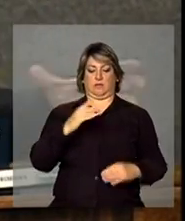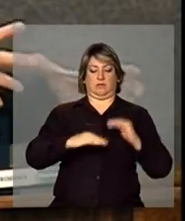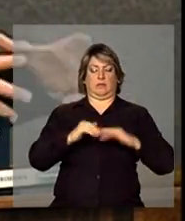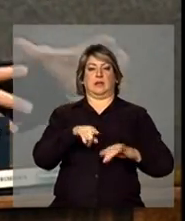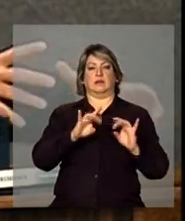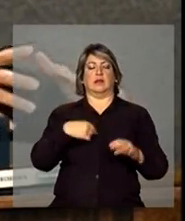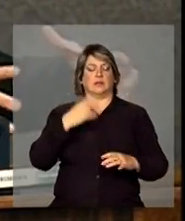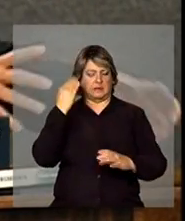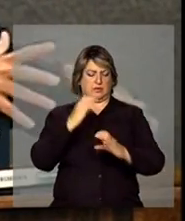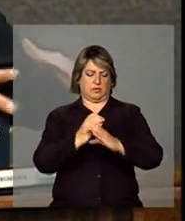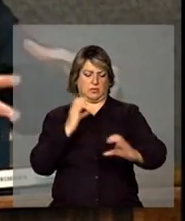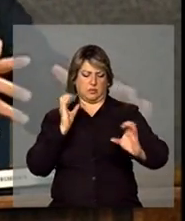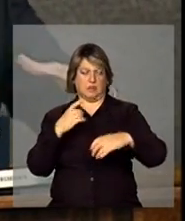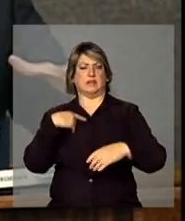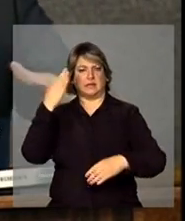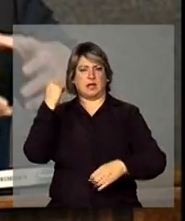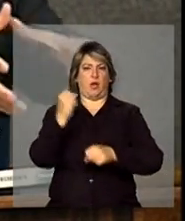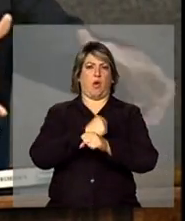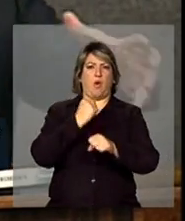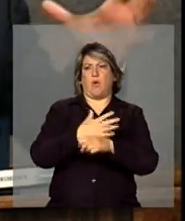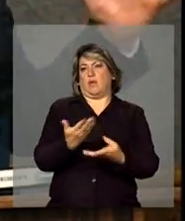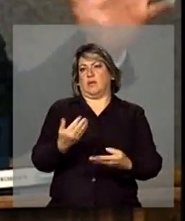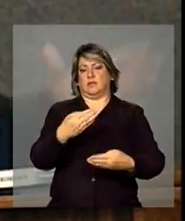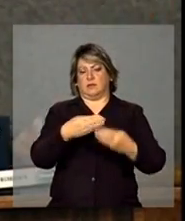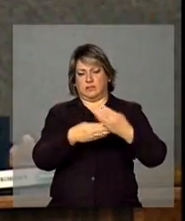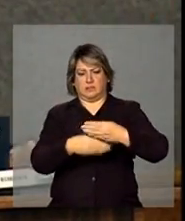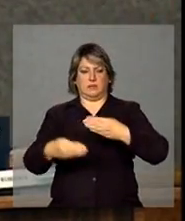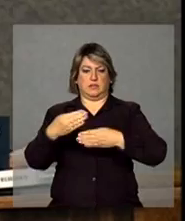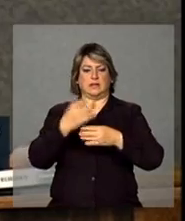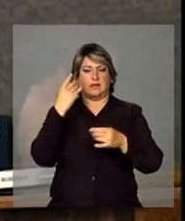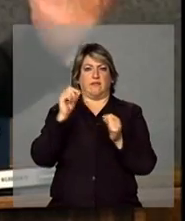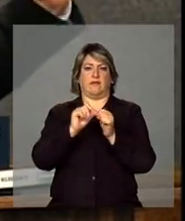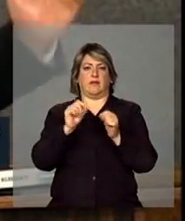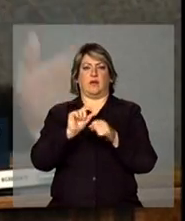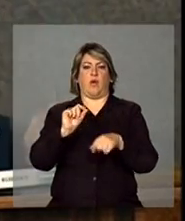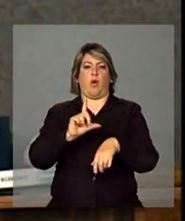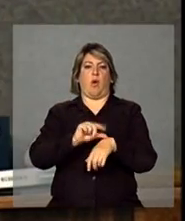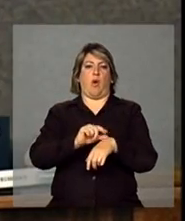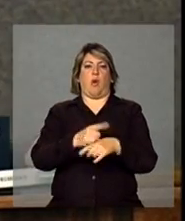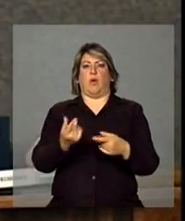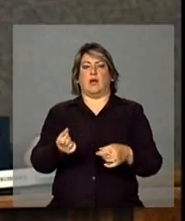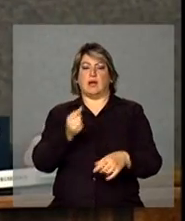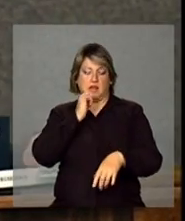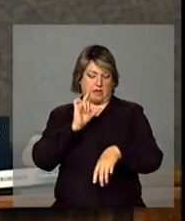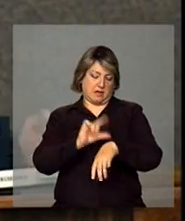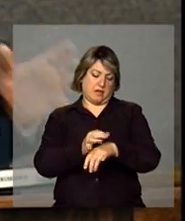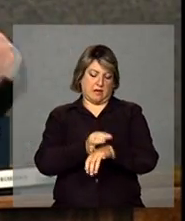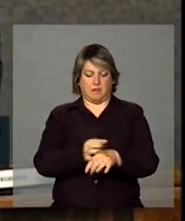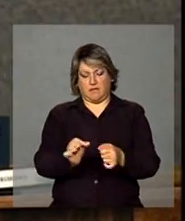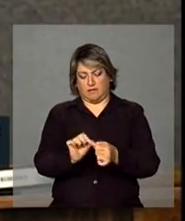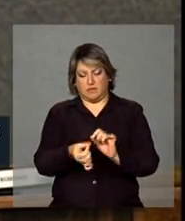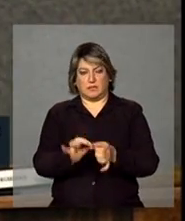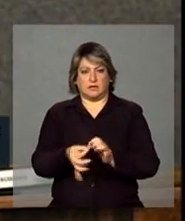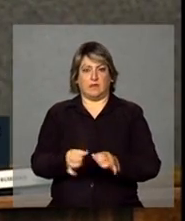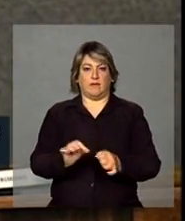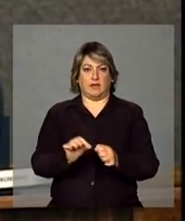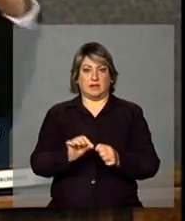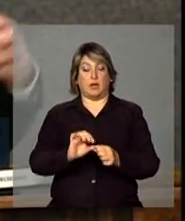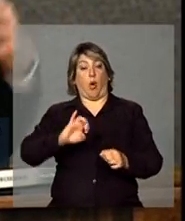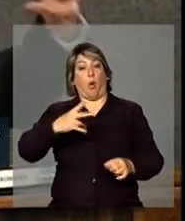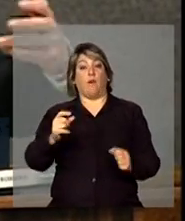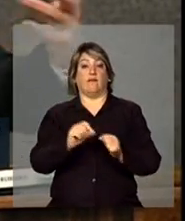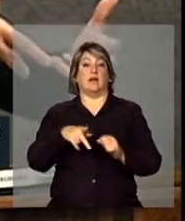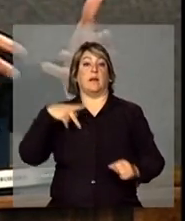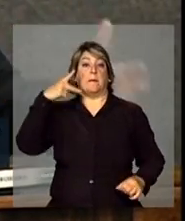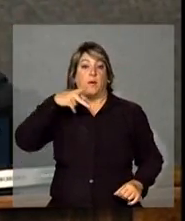engenheiro, sei construir, sei lá, relógios, então vou vender relógios, ou vou criar políticas